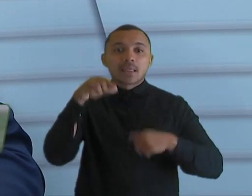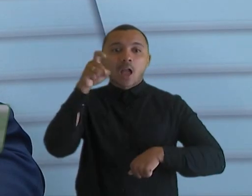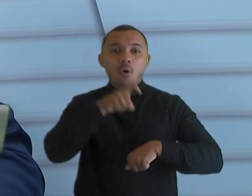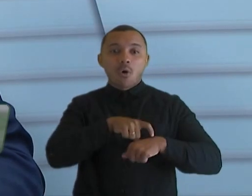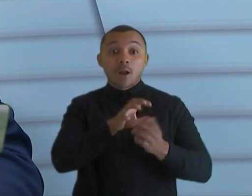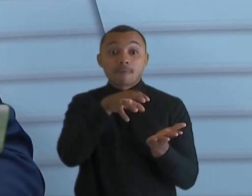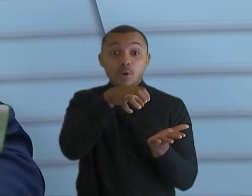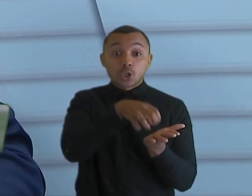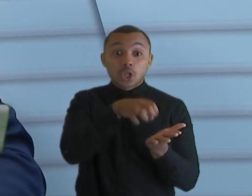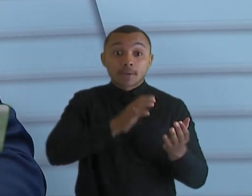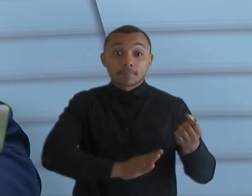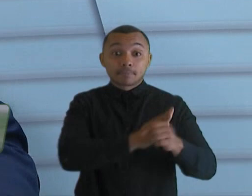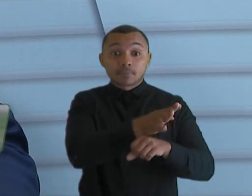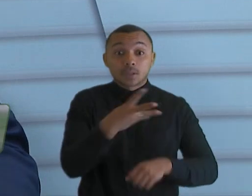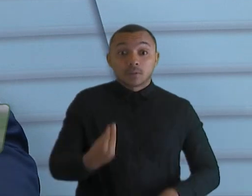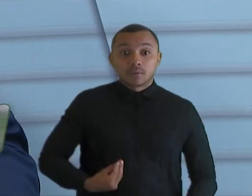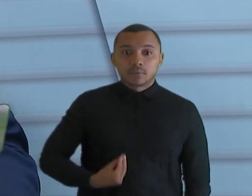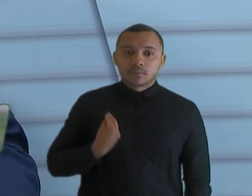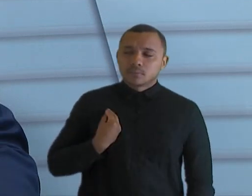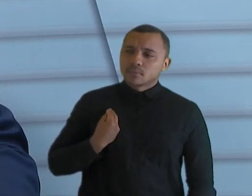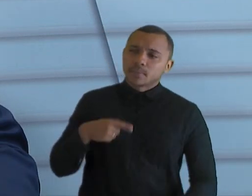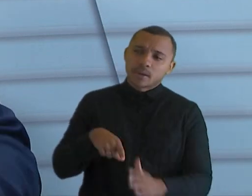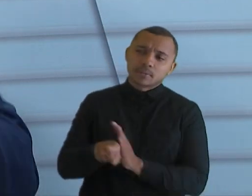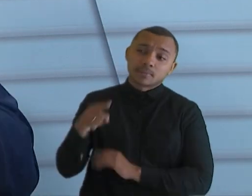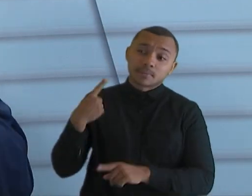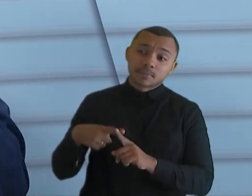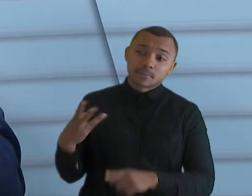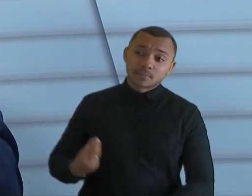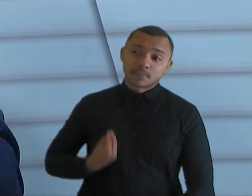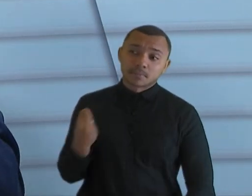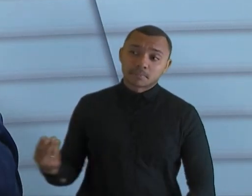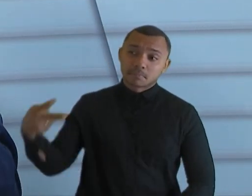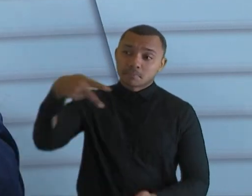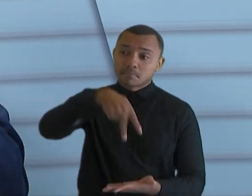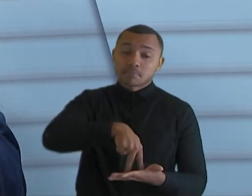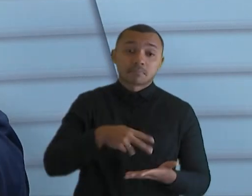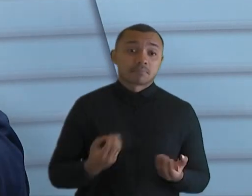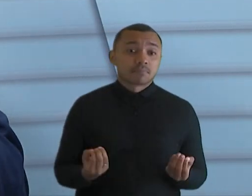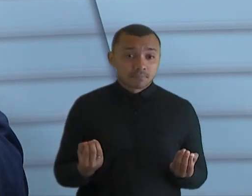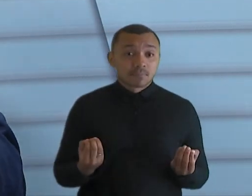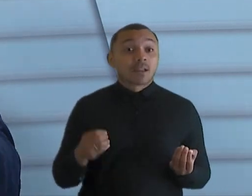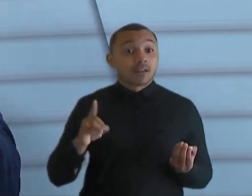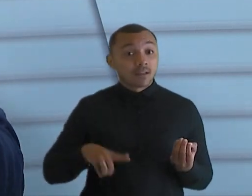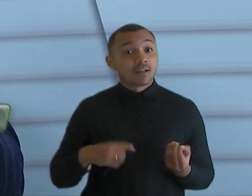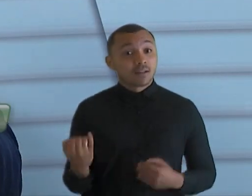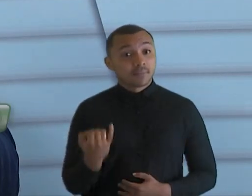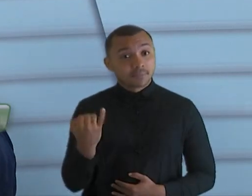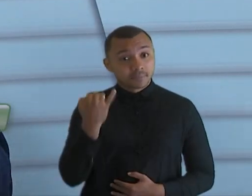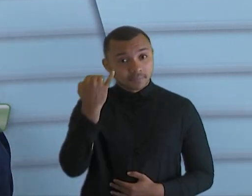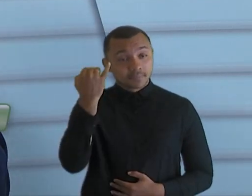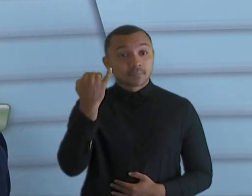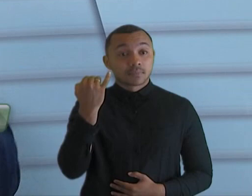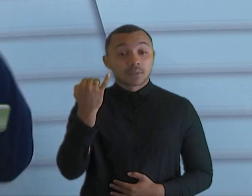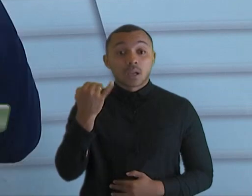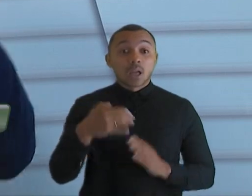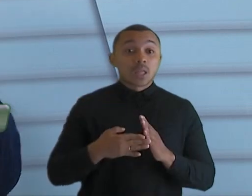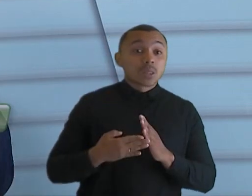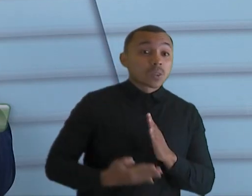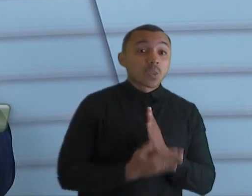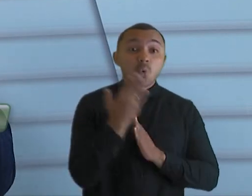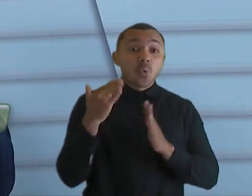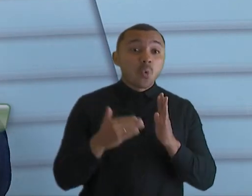fiscais, chega lá no município e diz, por que você está aqui? Então, essa pergunta, por que você está aqui, ela é importante. E a gente tem lá, toda fiscalização,